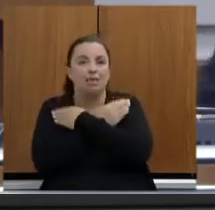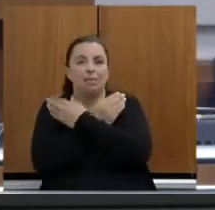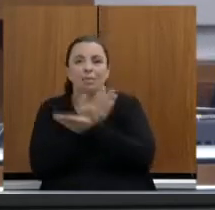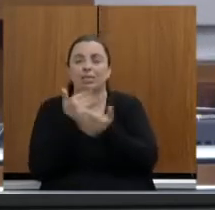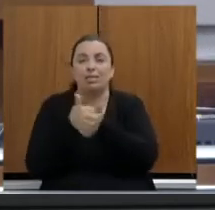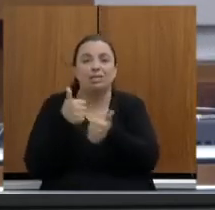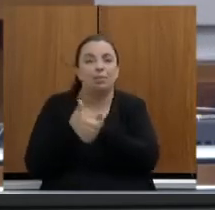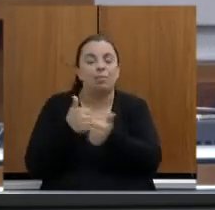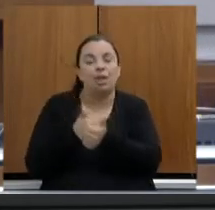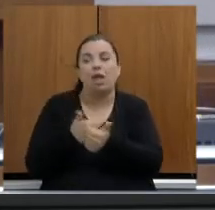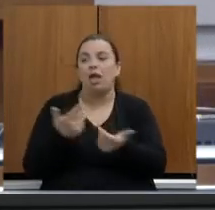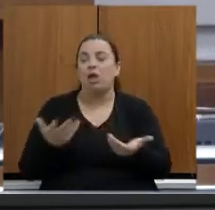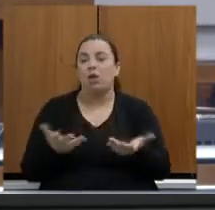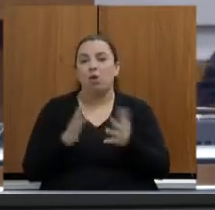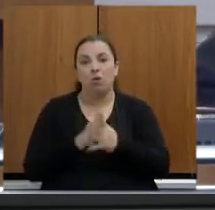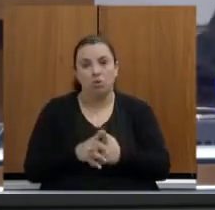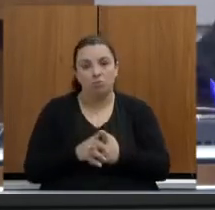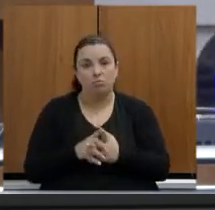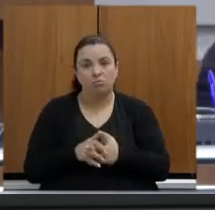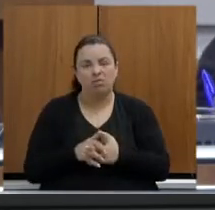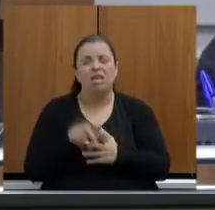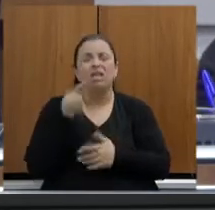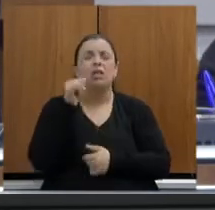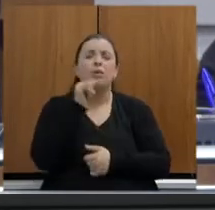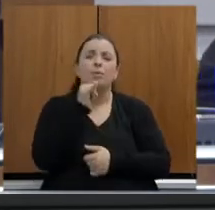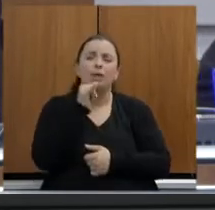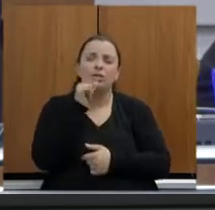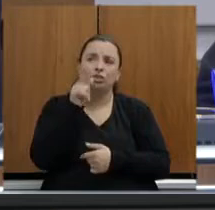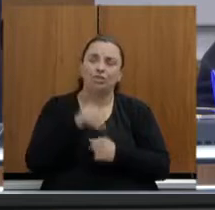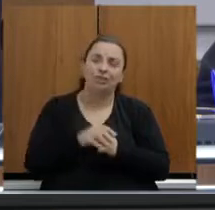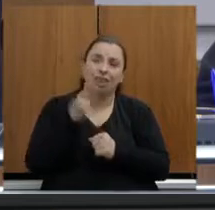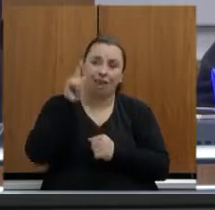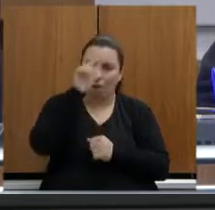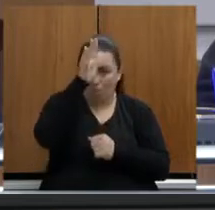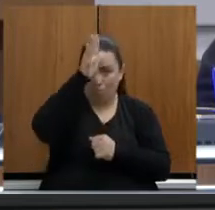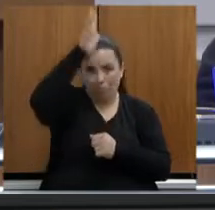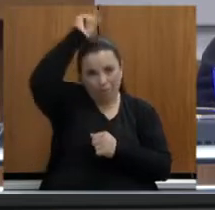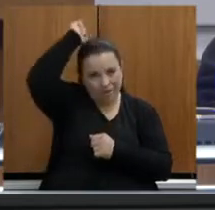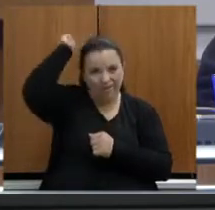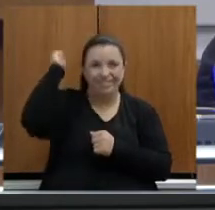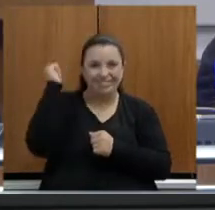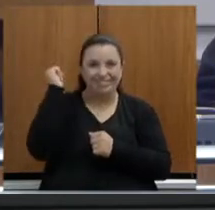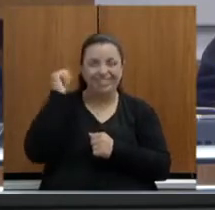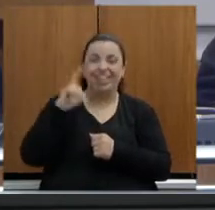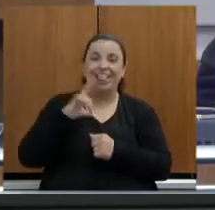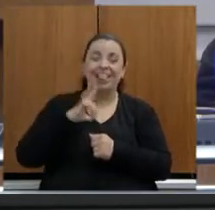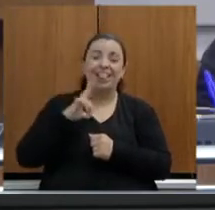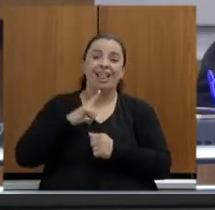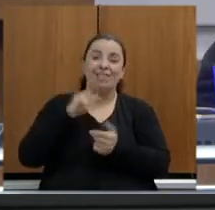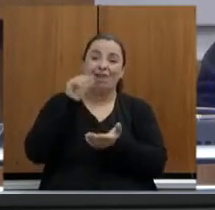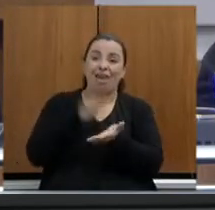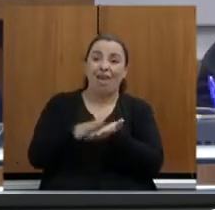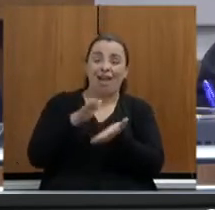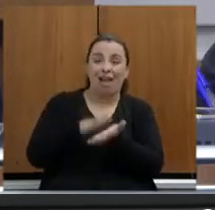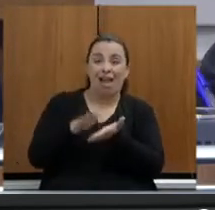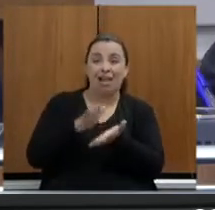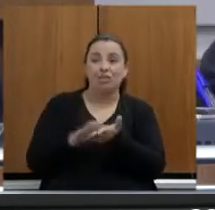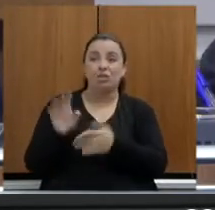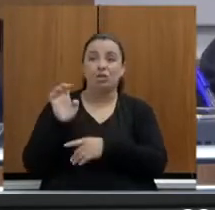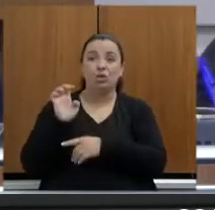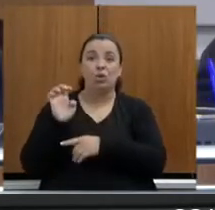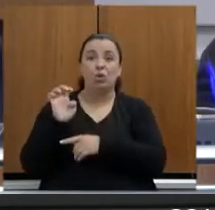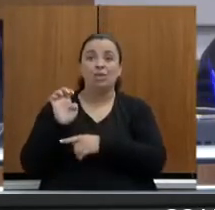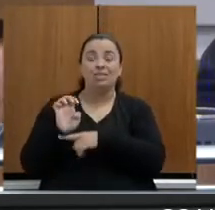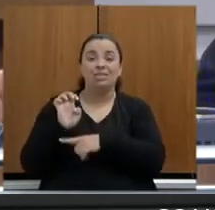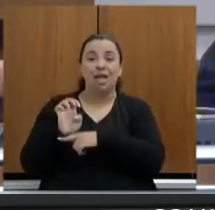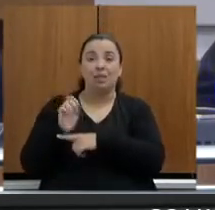imaginar todos os custos que o corpo de bombeiros teve, que o Estado teve que aumentar esses custos para que eles